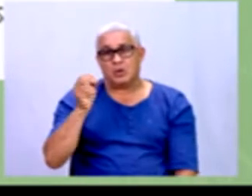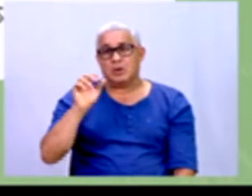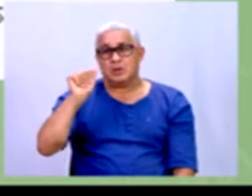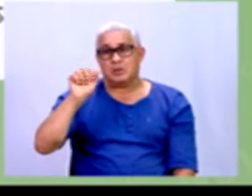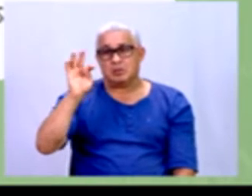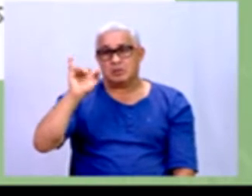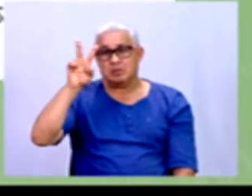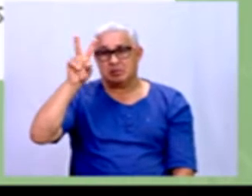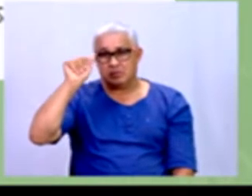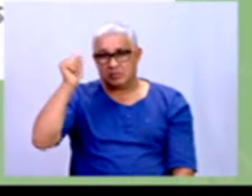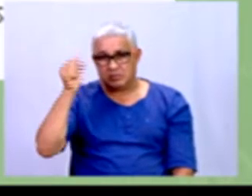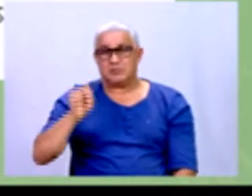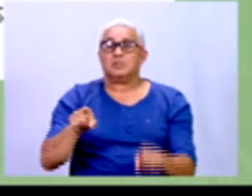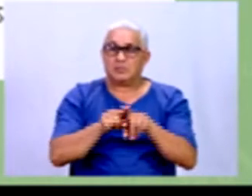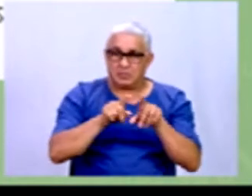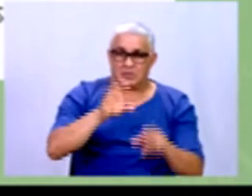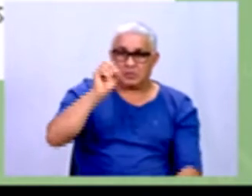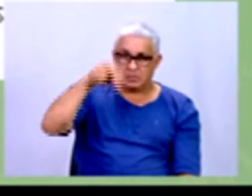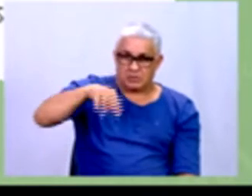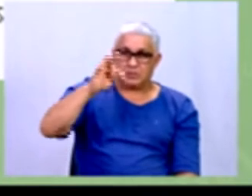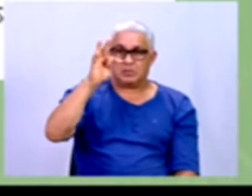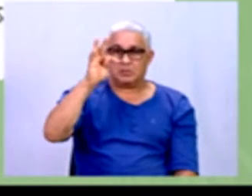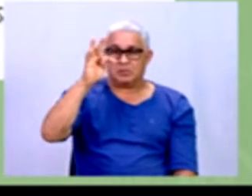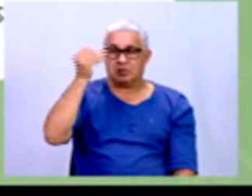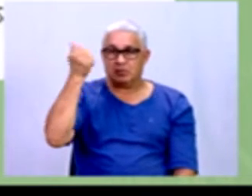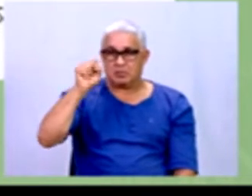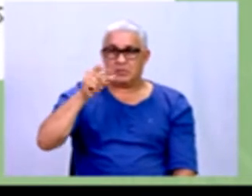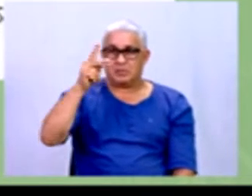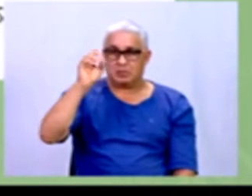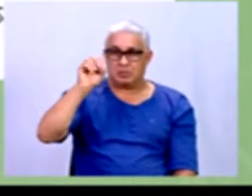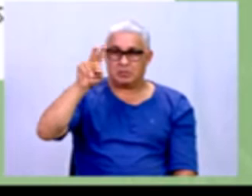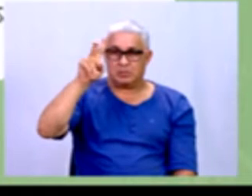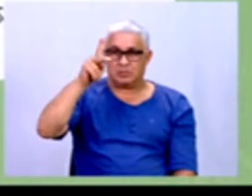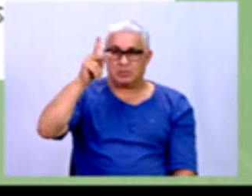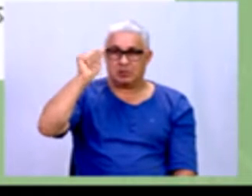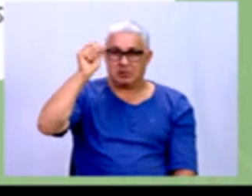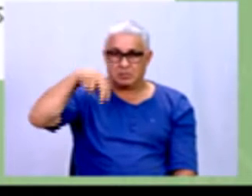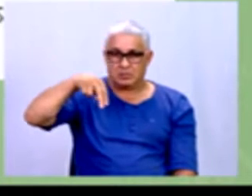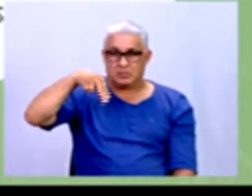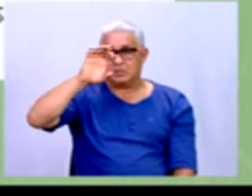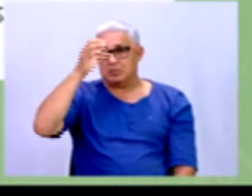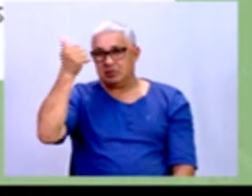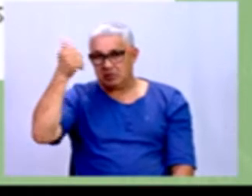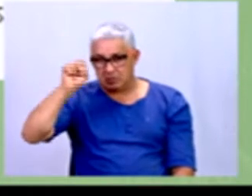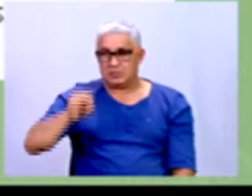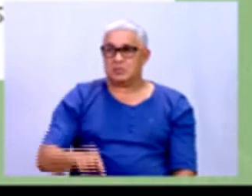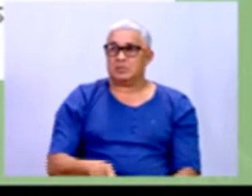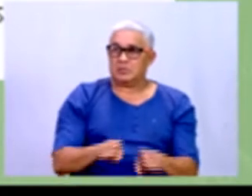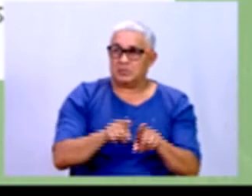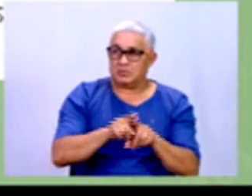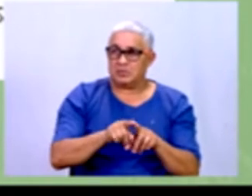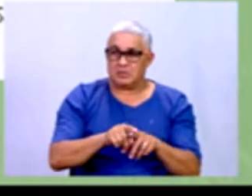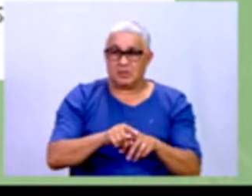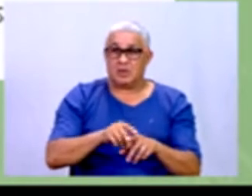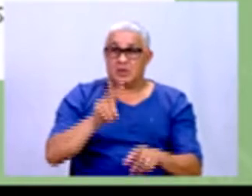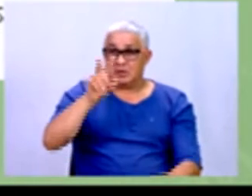poupança simplificadas total e ativas. Então, as nossas variáveis são todos esses números, tá?